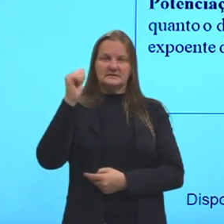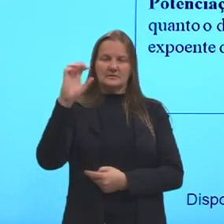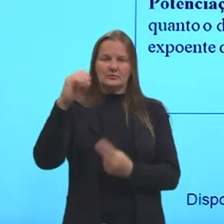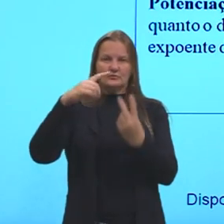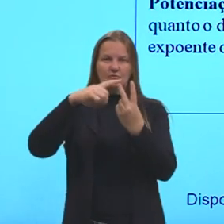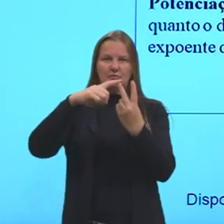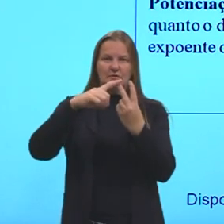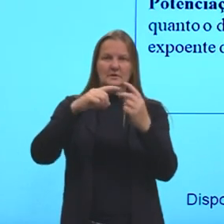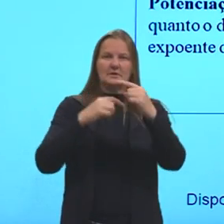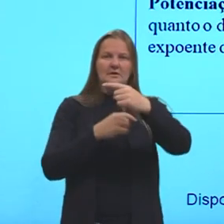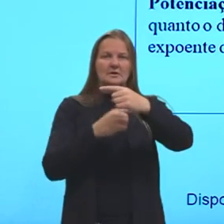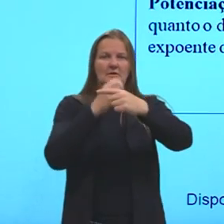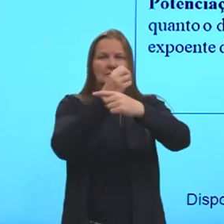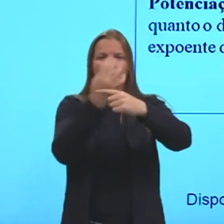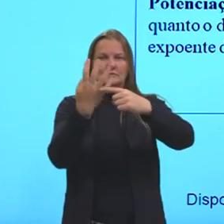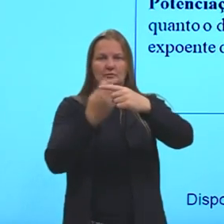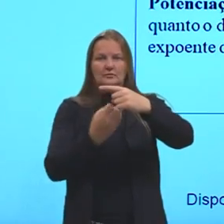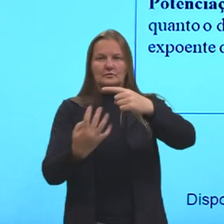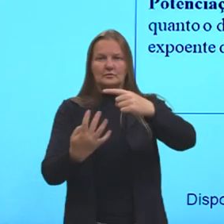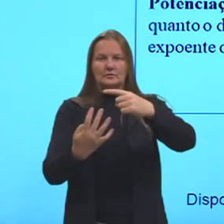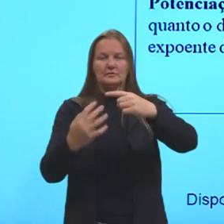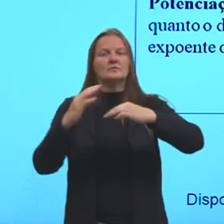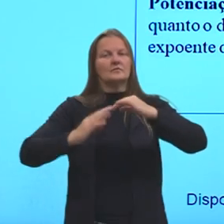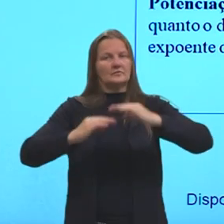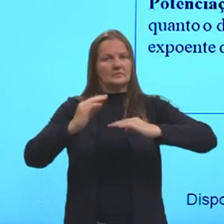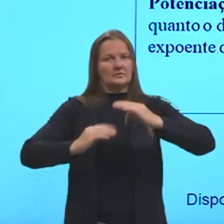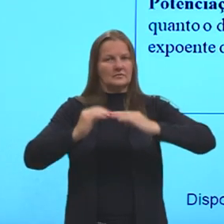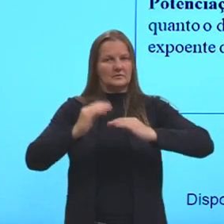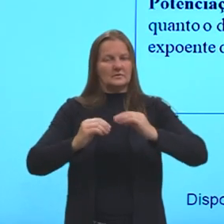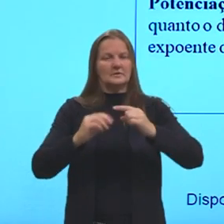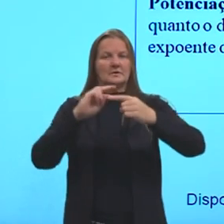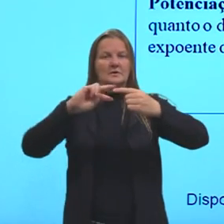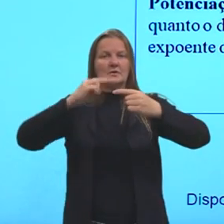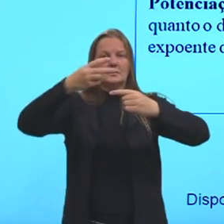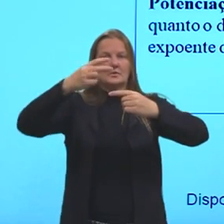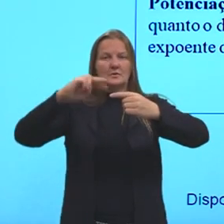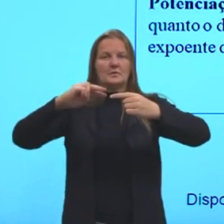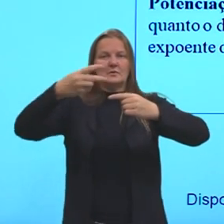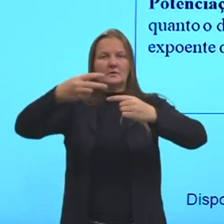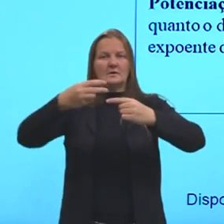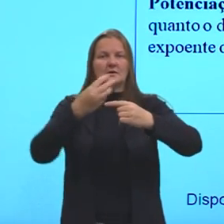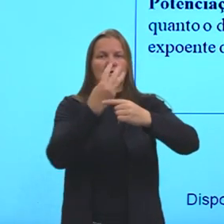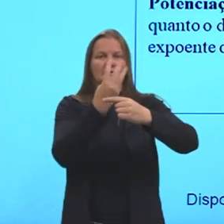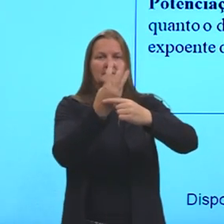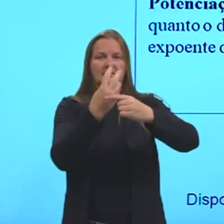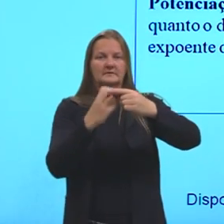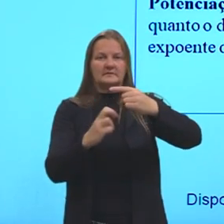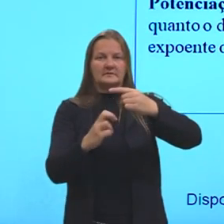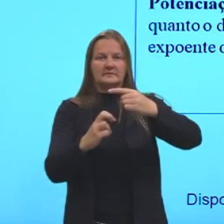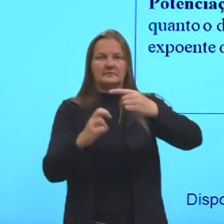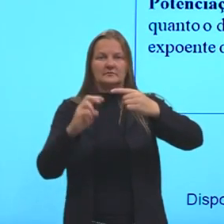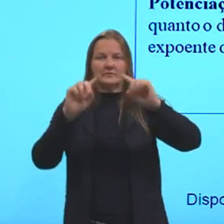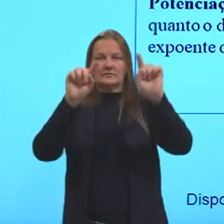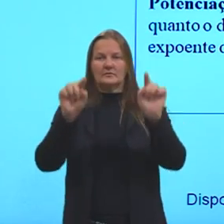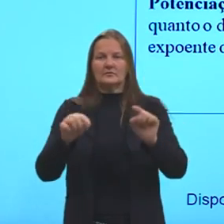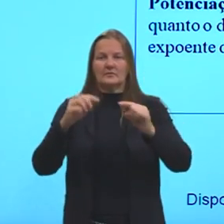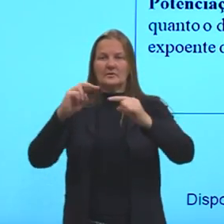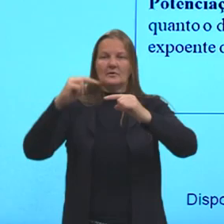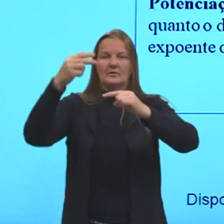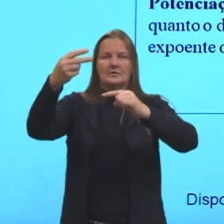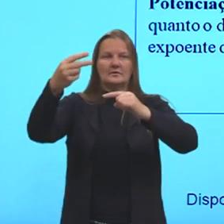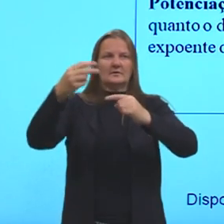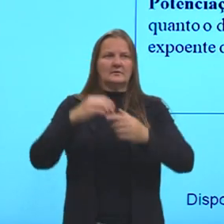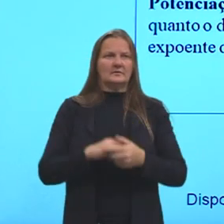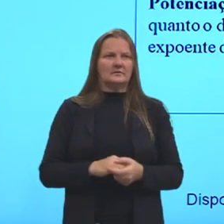numerador e denominador. Quando nós temos potência, por exemplo, três quintos elevado ao quadrado.